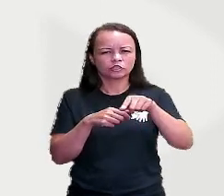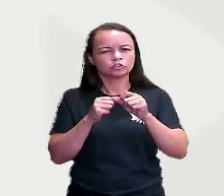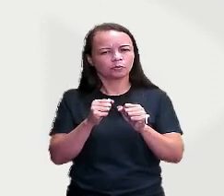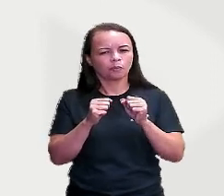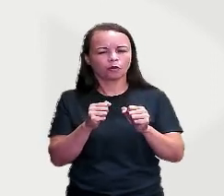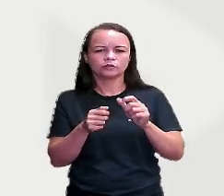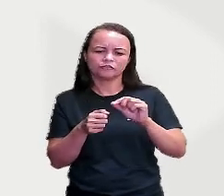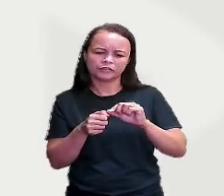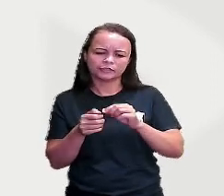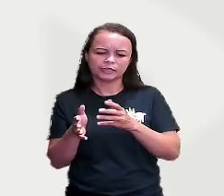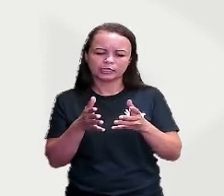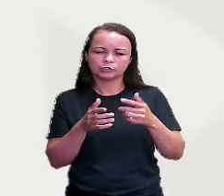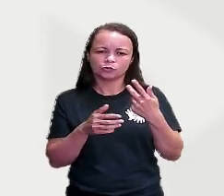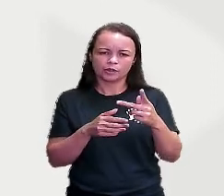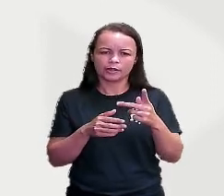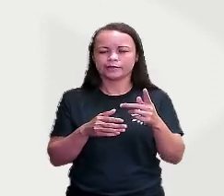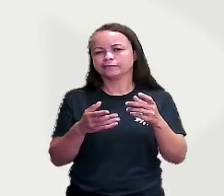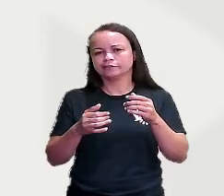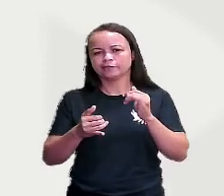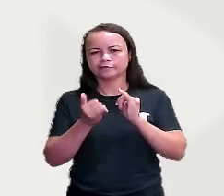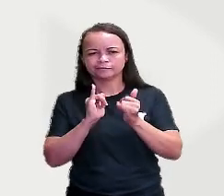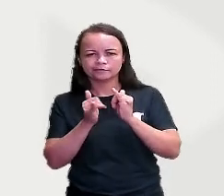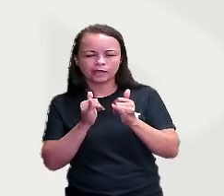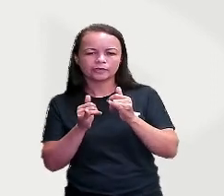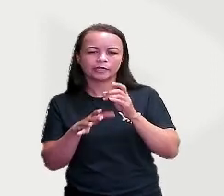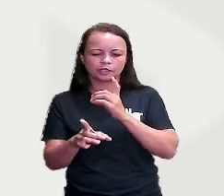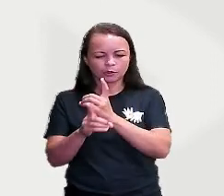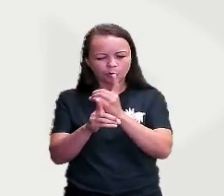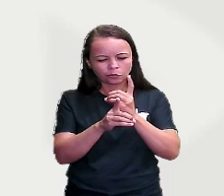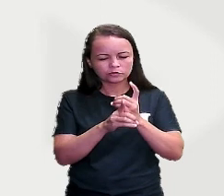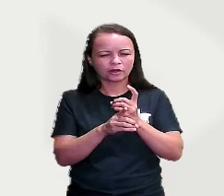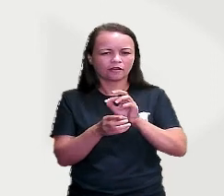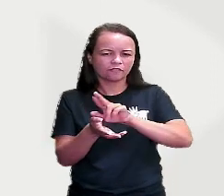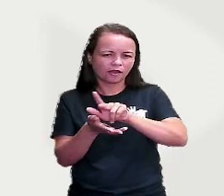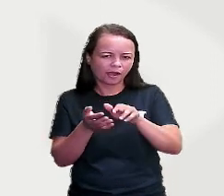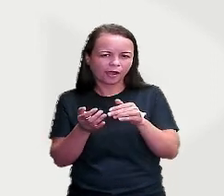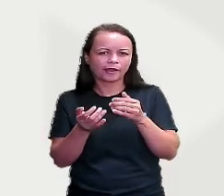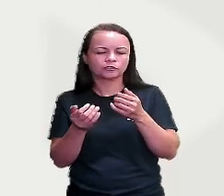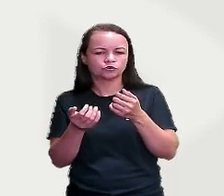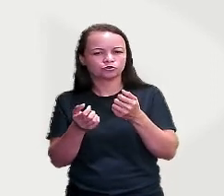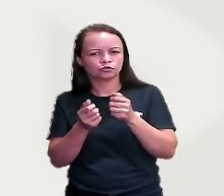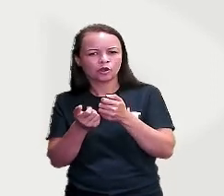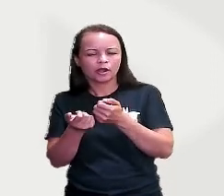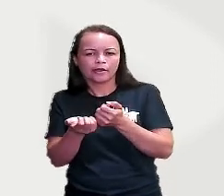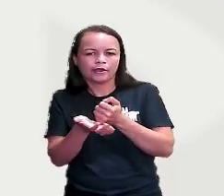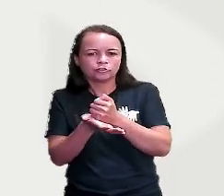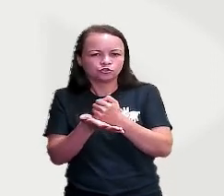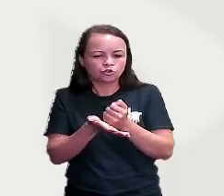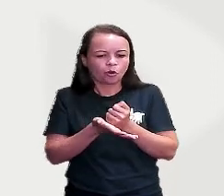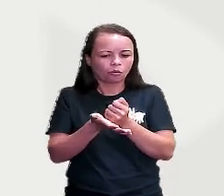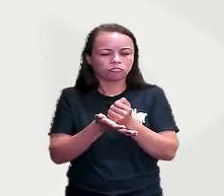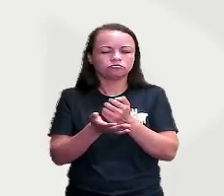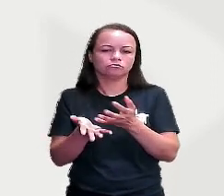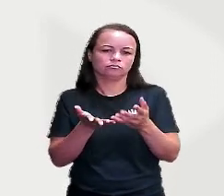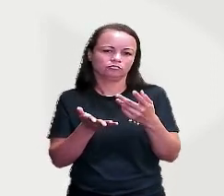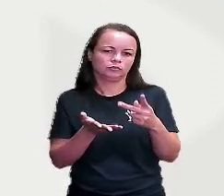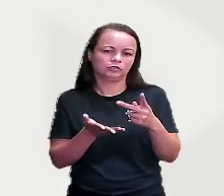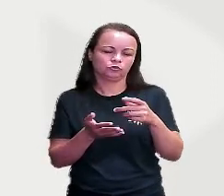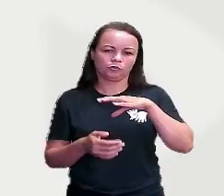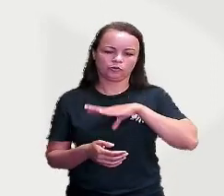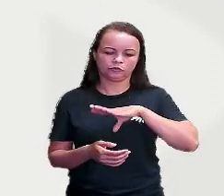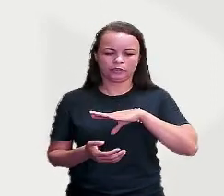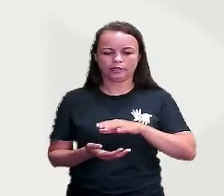internet também esse jogo e também tem muitos outros jogos lá de língua portuguesa. Então, vamos lá, a primeira palavrinha, ó,